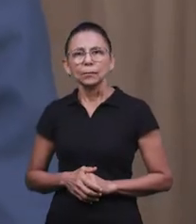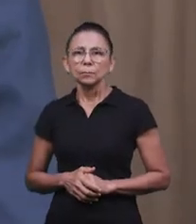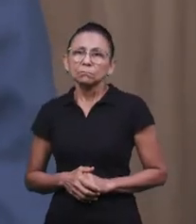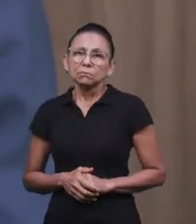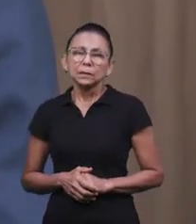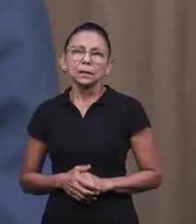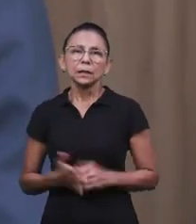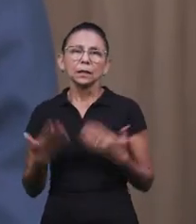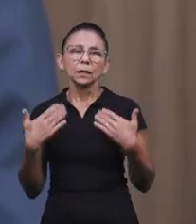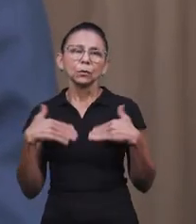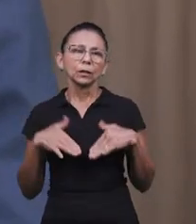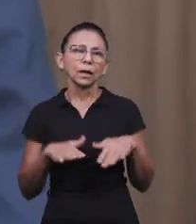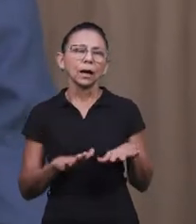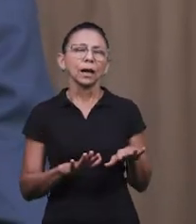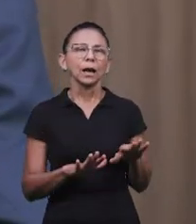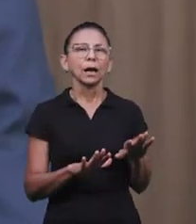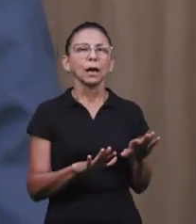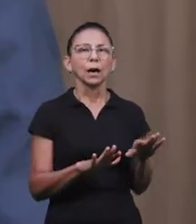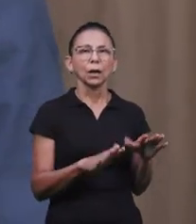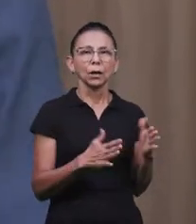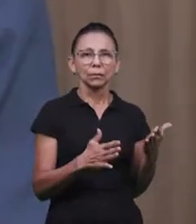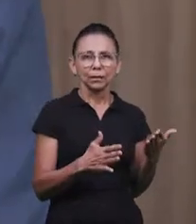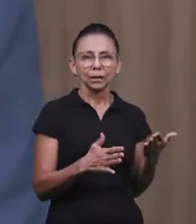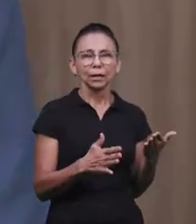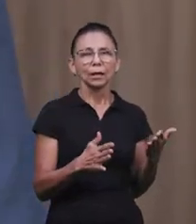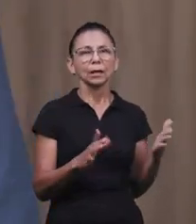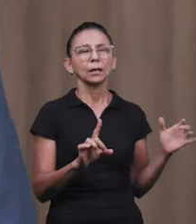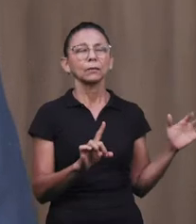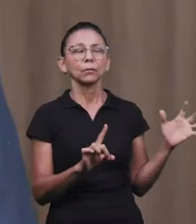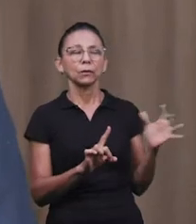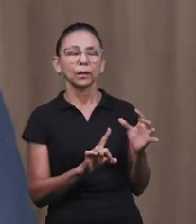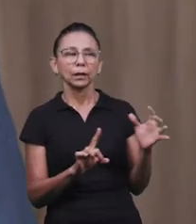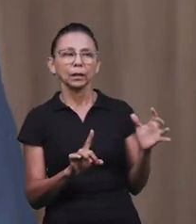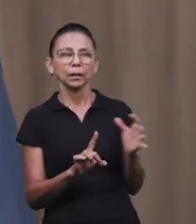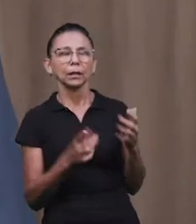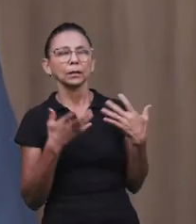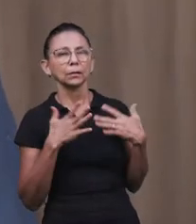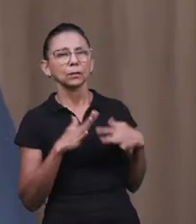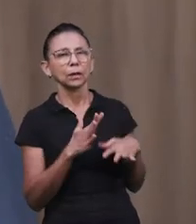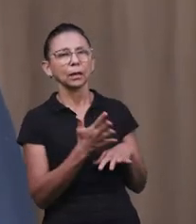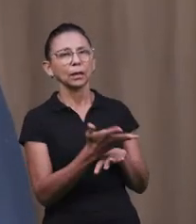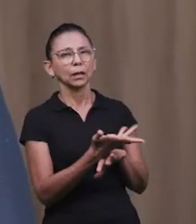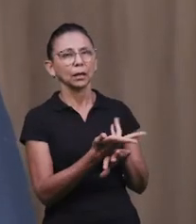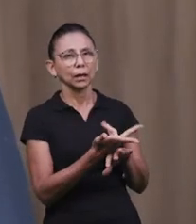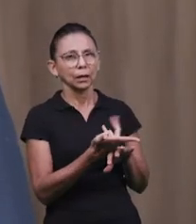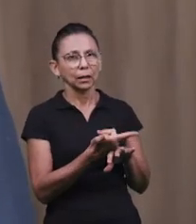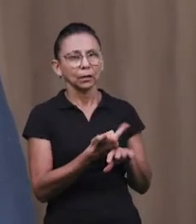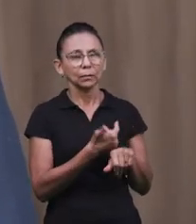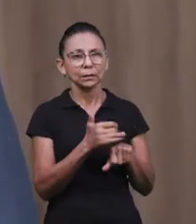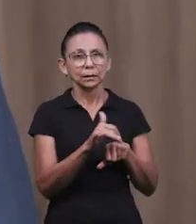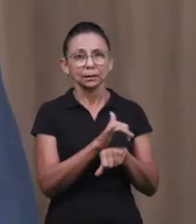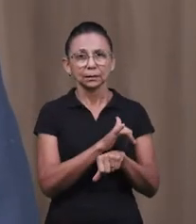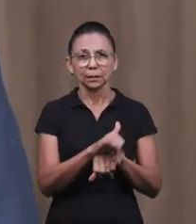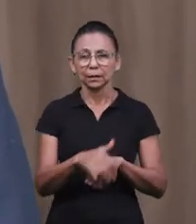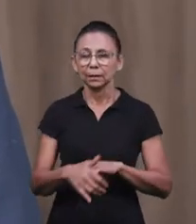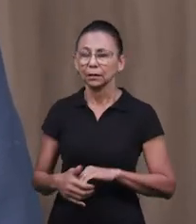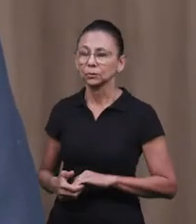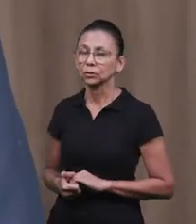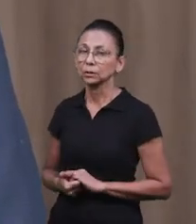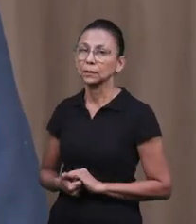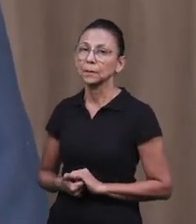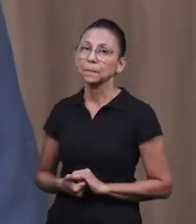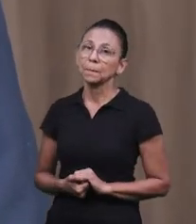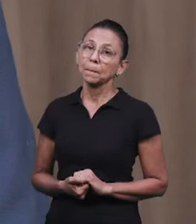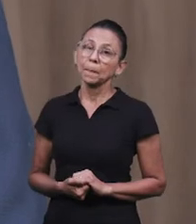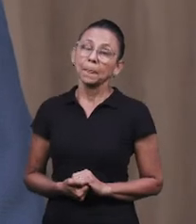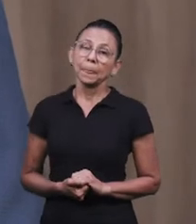coisas acontecem naturalmente. E nós vivemos num país em que a Constituição, a Constituição brasileira é